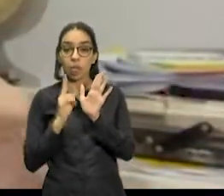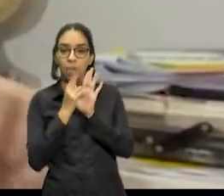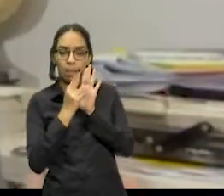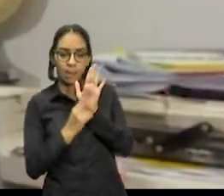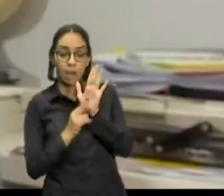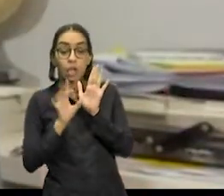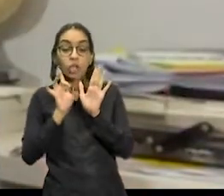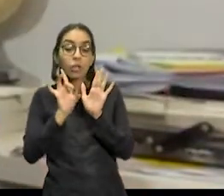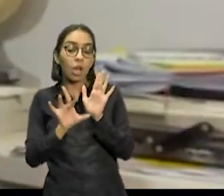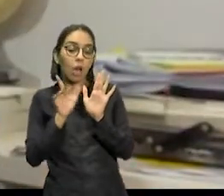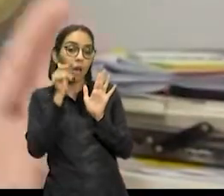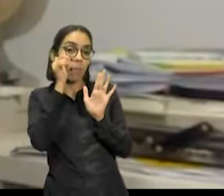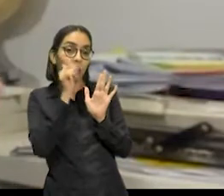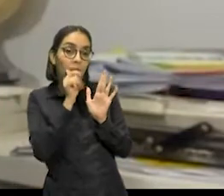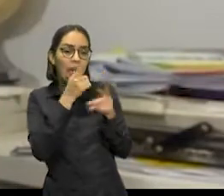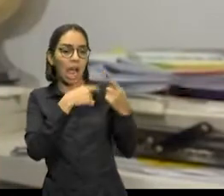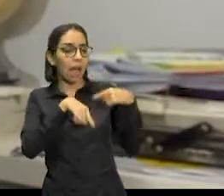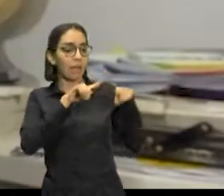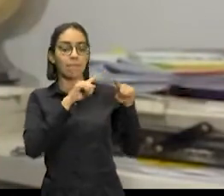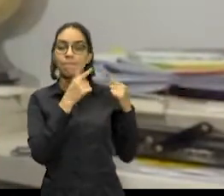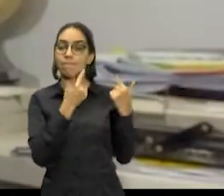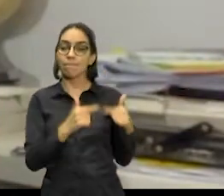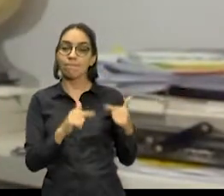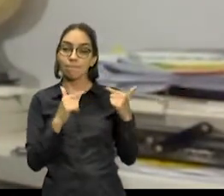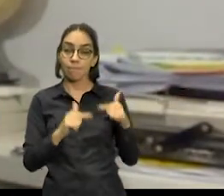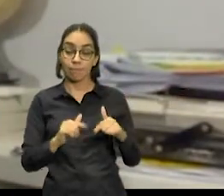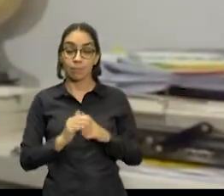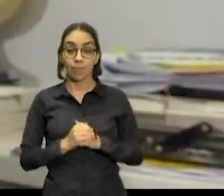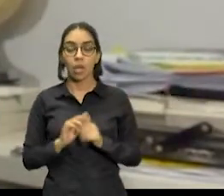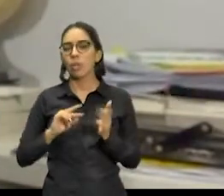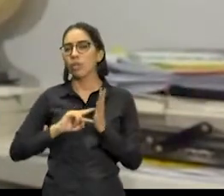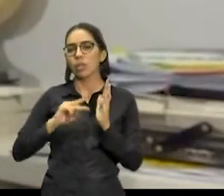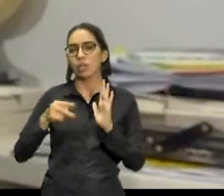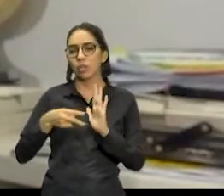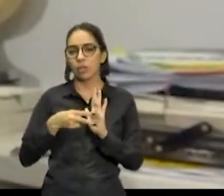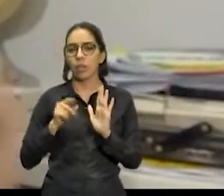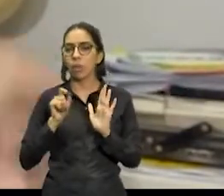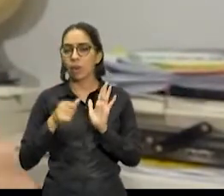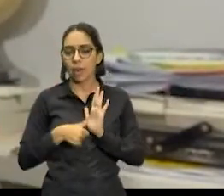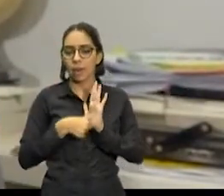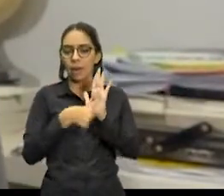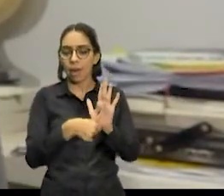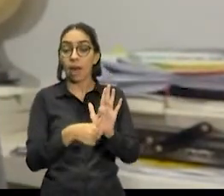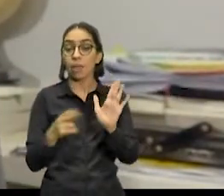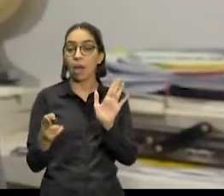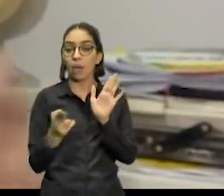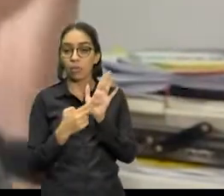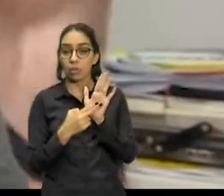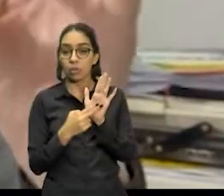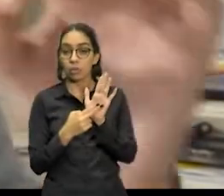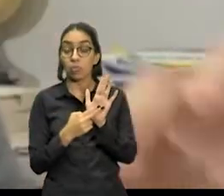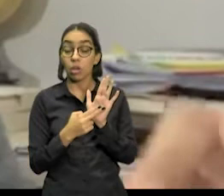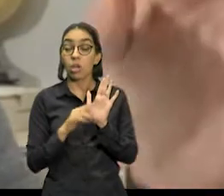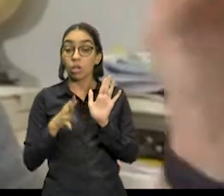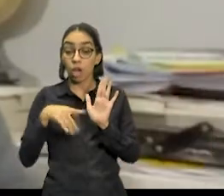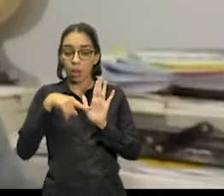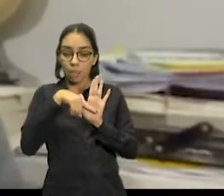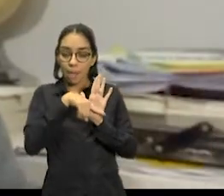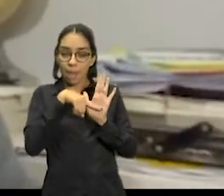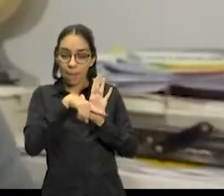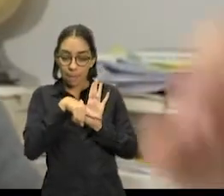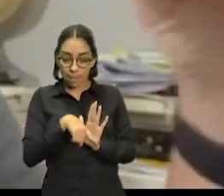Isso não havia no passado. O resultado de uma carta patente é um carimbo de que a inovação aqui, estudada, ela efetivamente